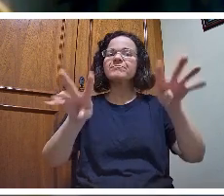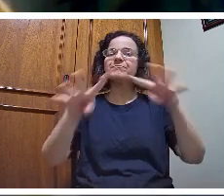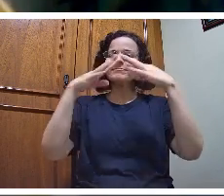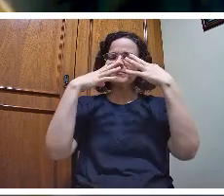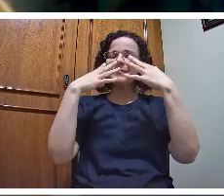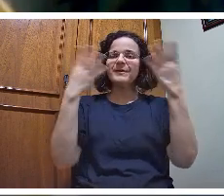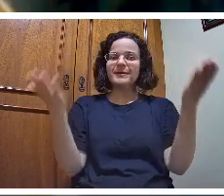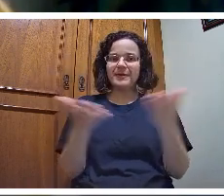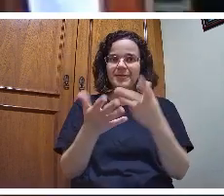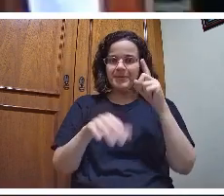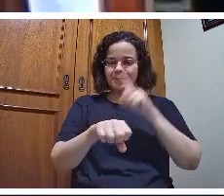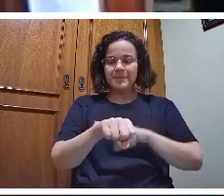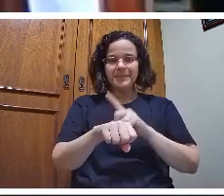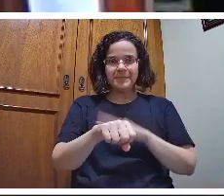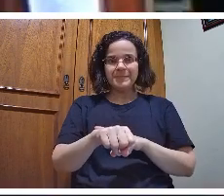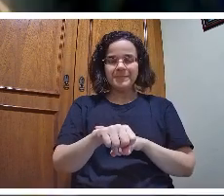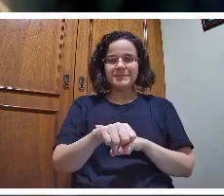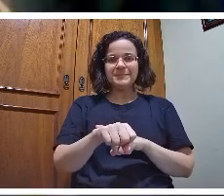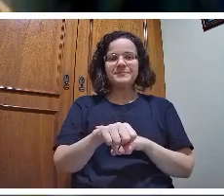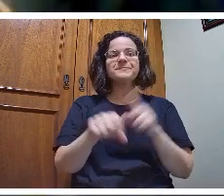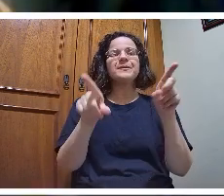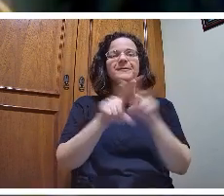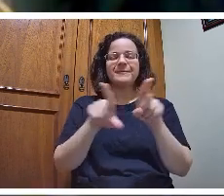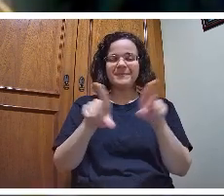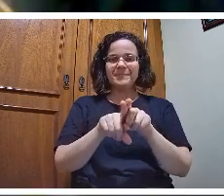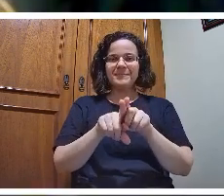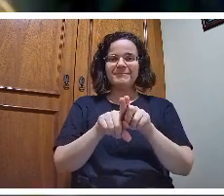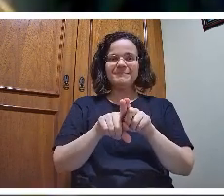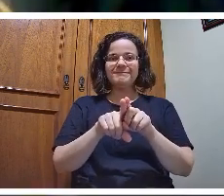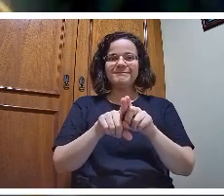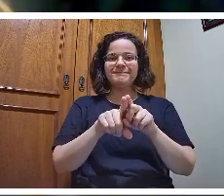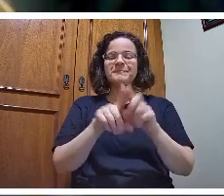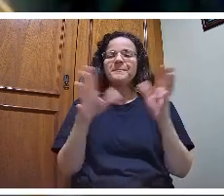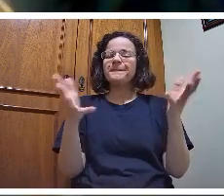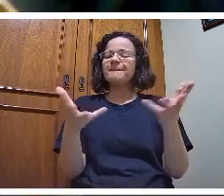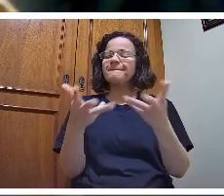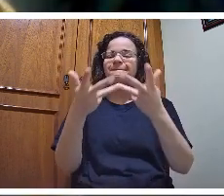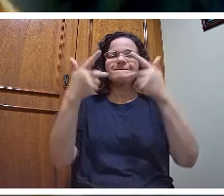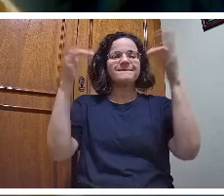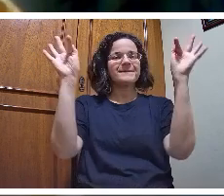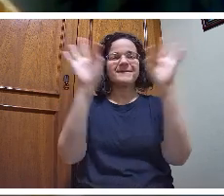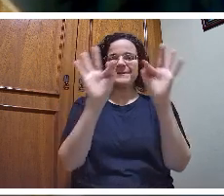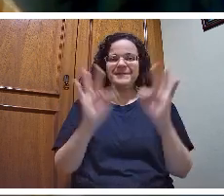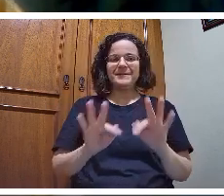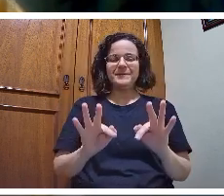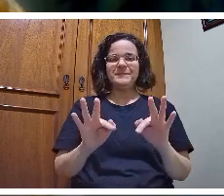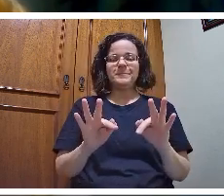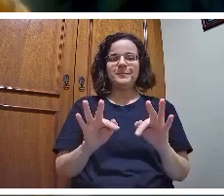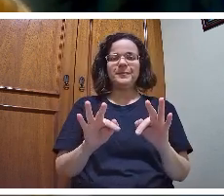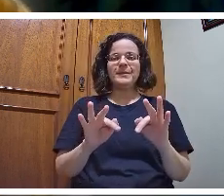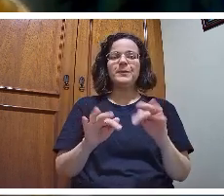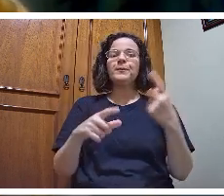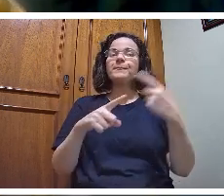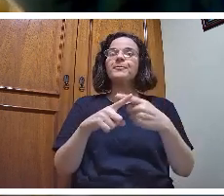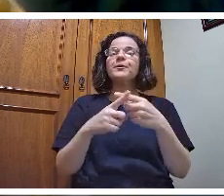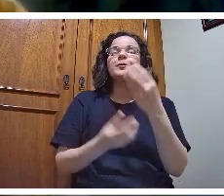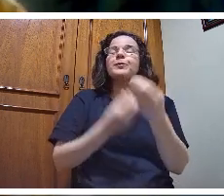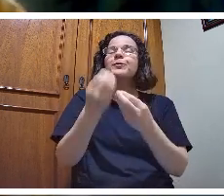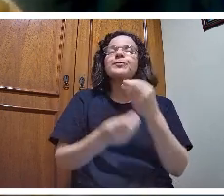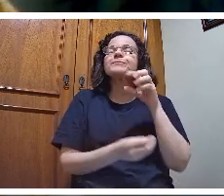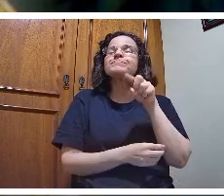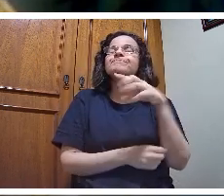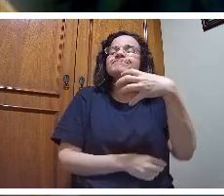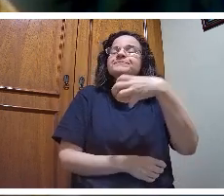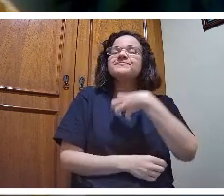estão muito felizes pela sua maneira didática, inclusive, de nos falar. Toda essa